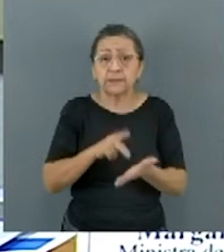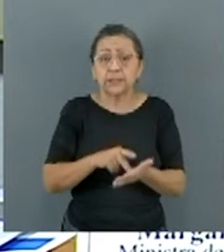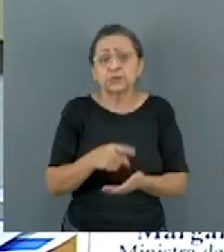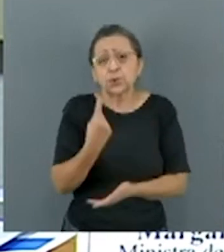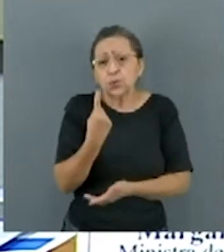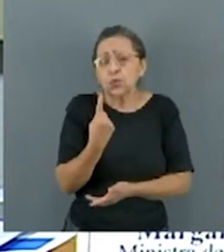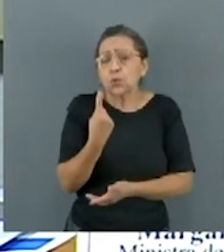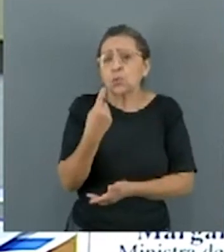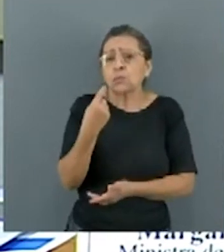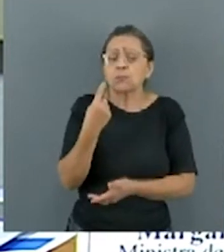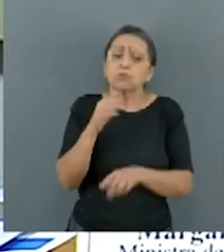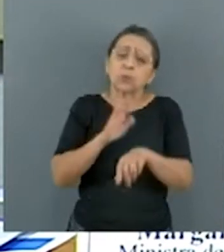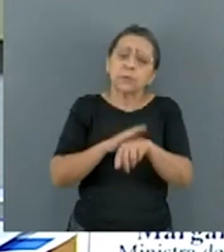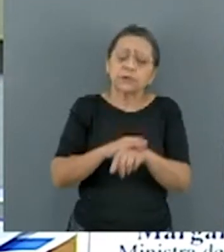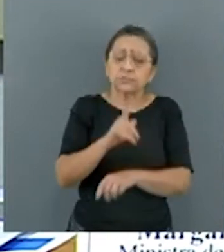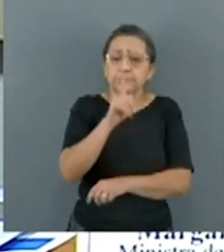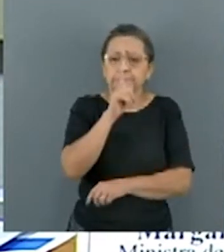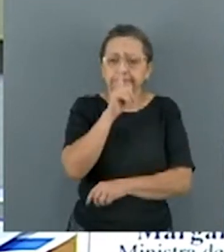de silêncio,